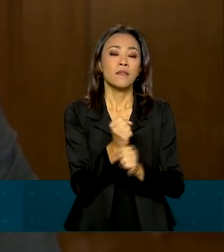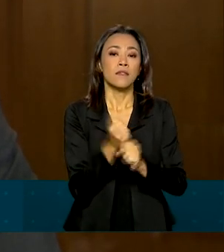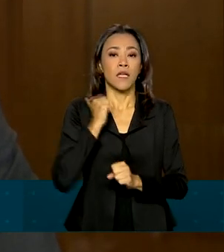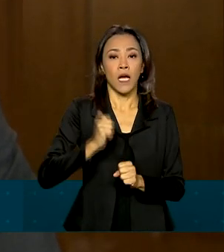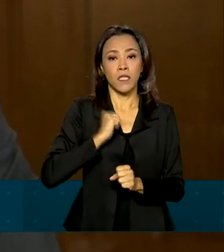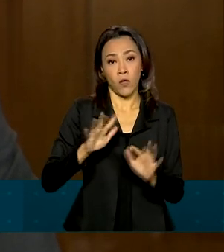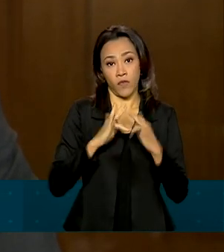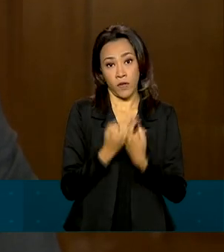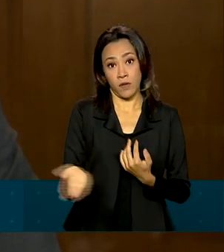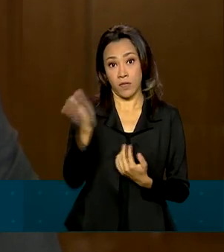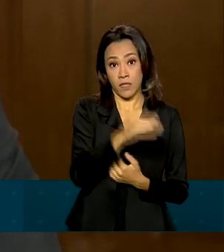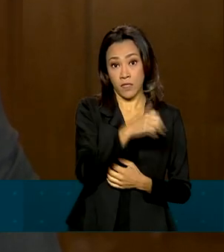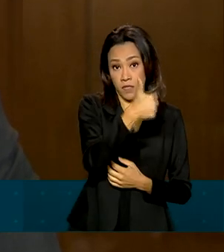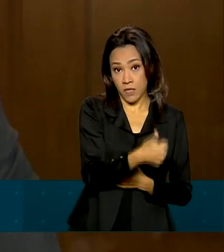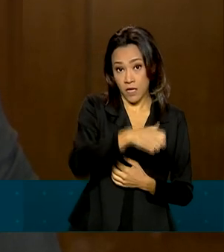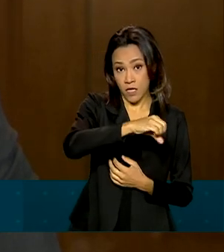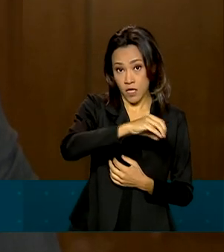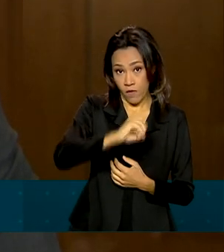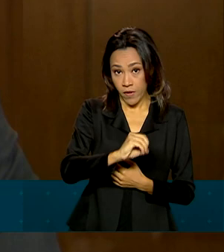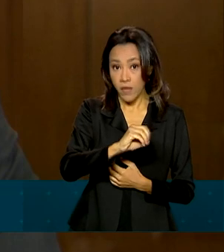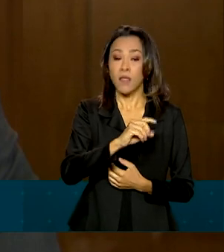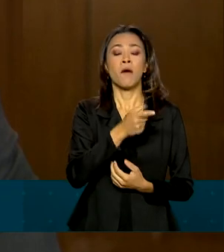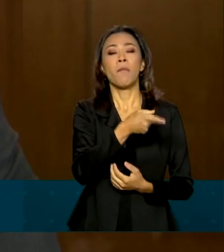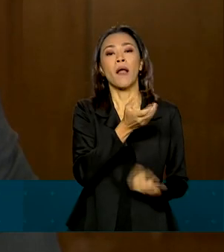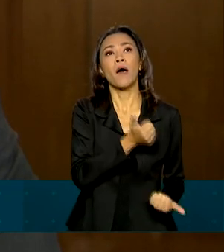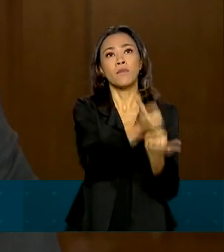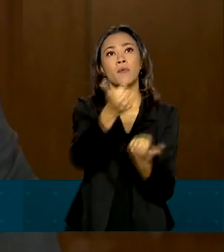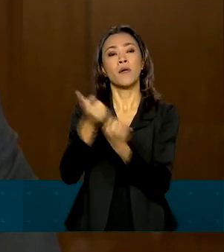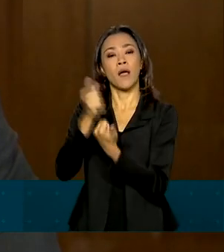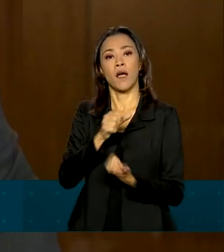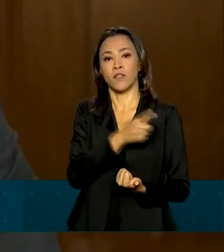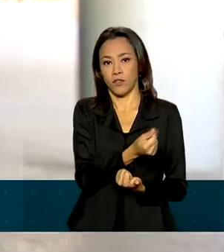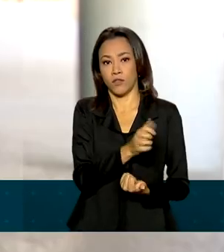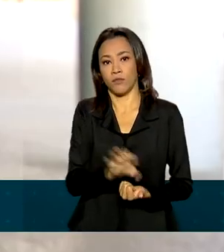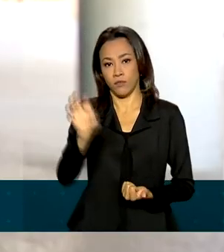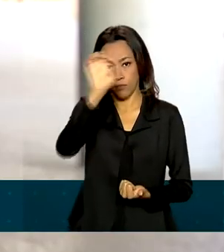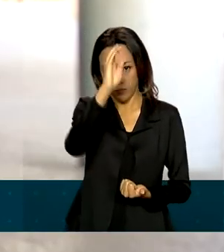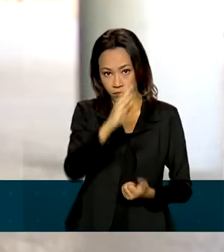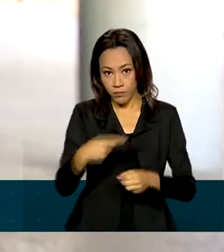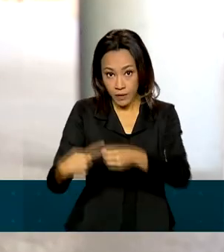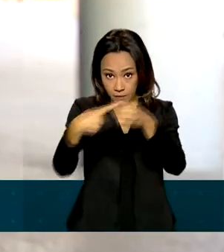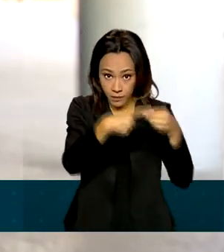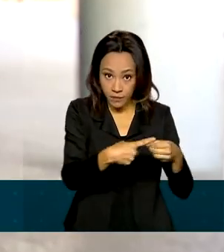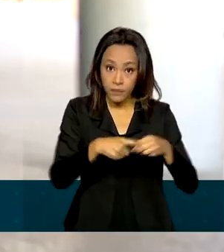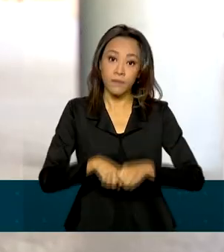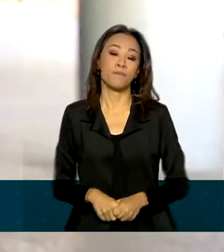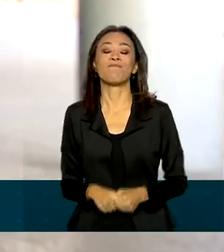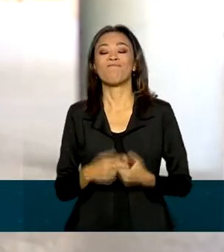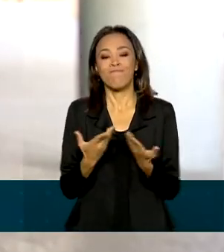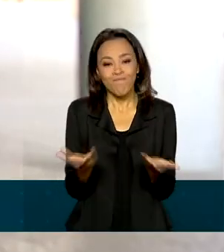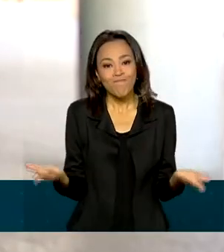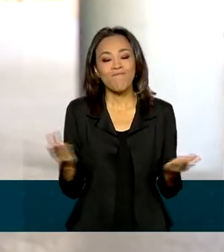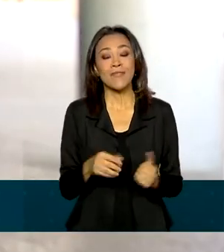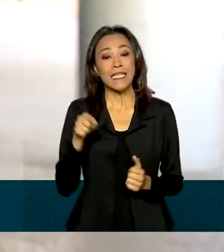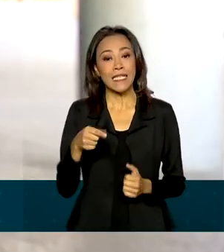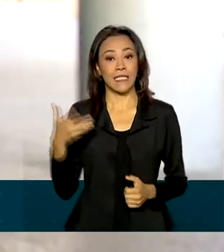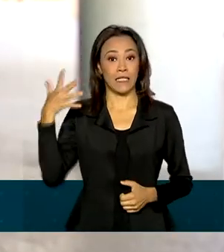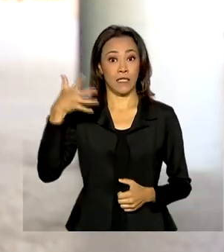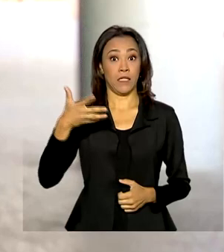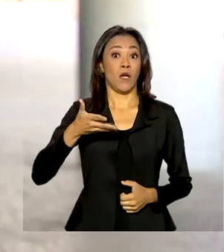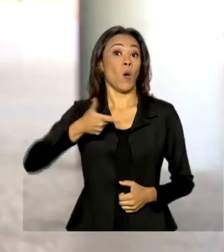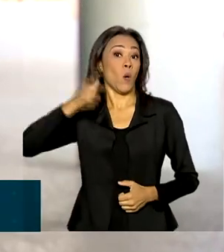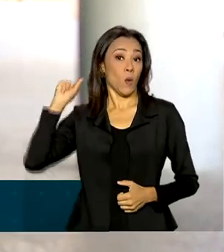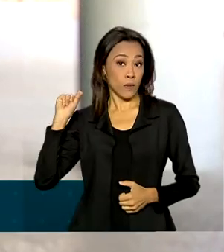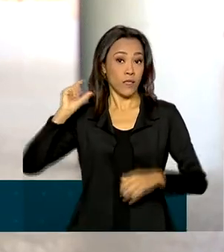190 bilhões de reais para ajudar estados e municípios. Pois é, Dani, nesse pronunciamento de